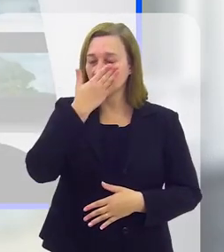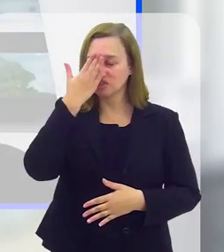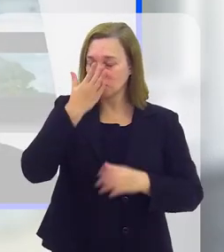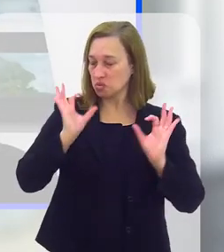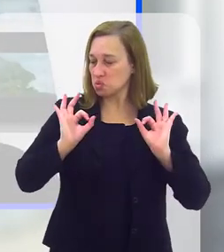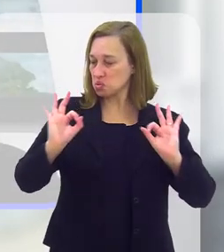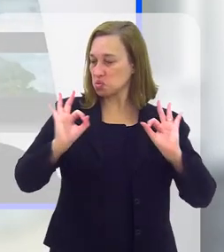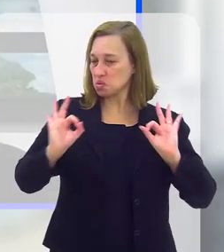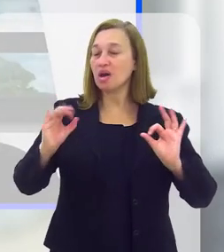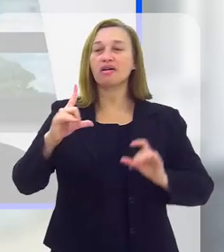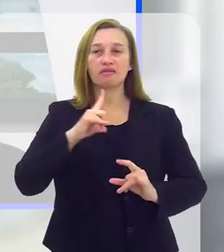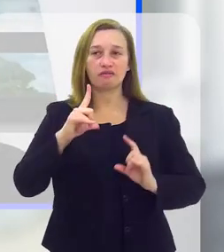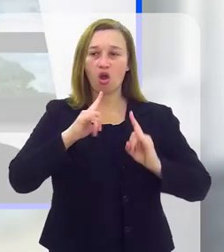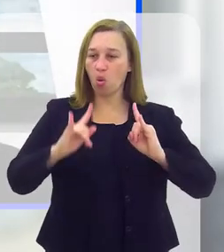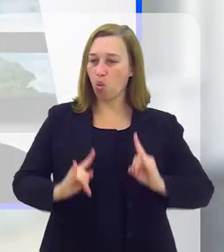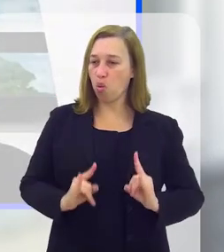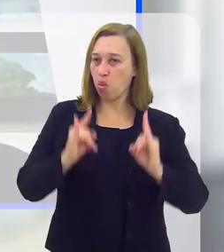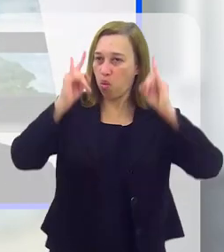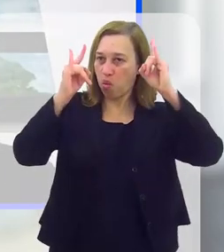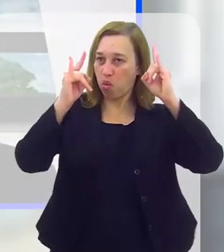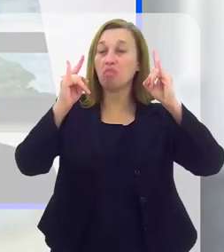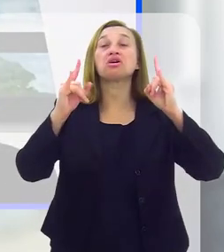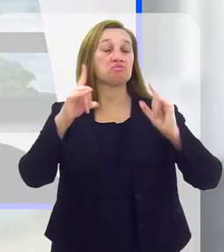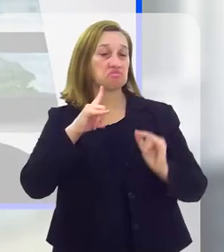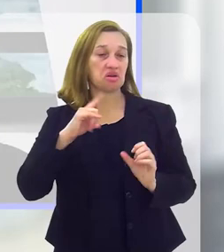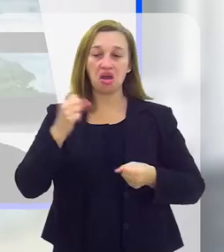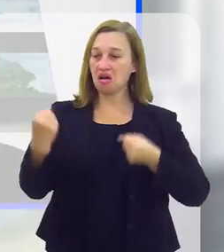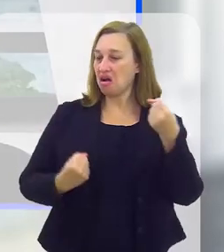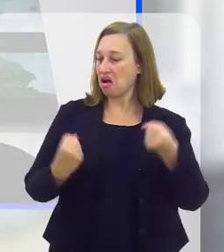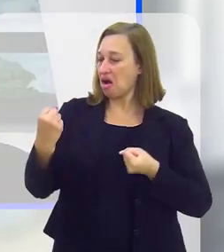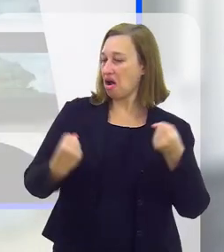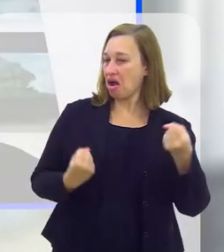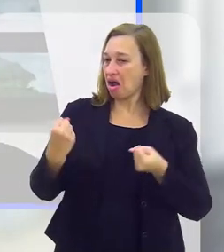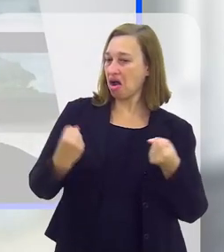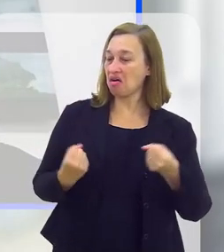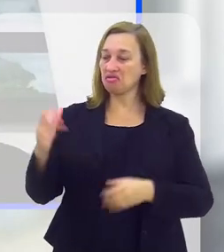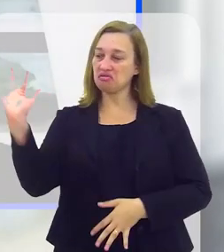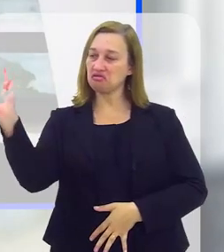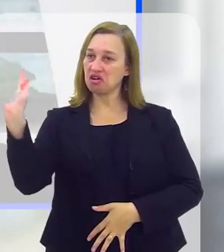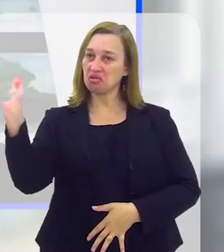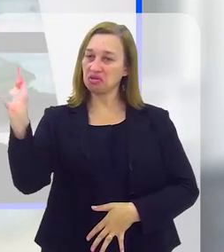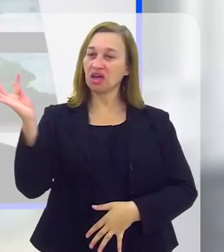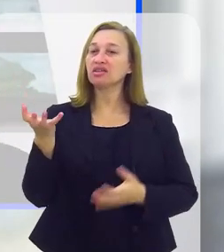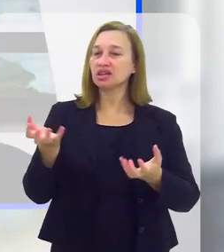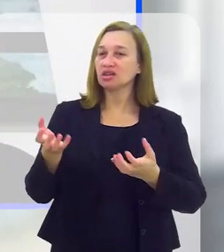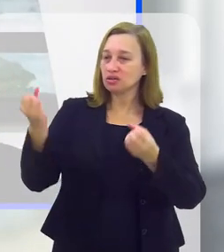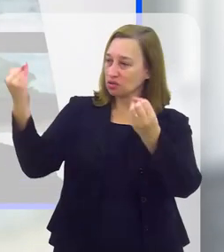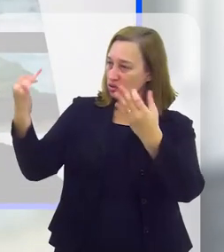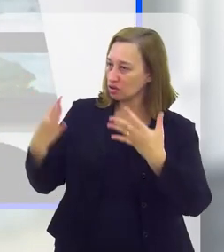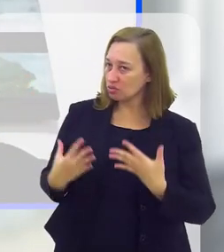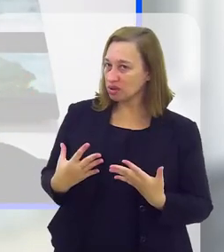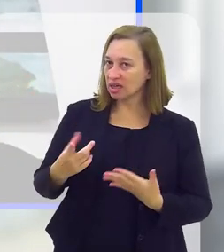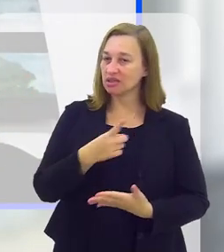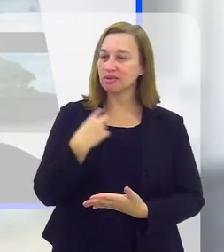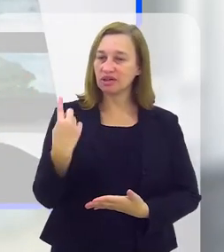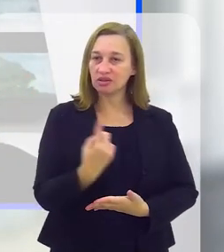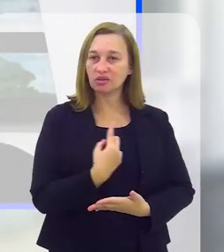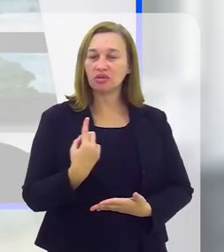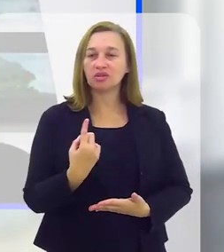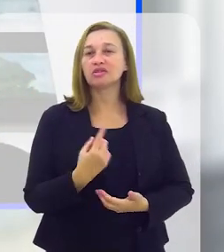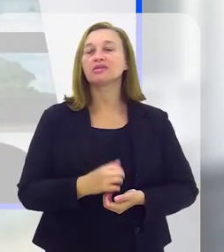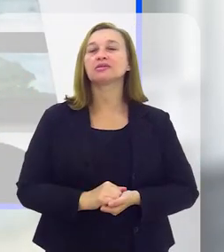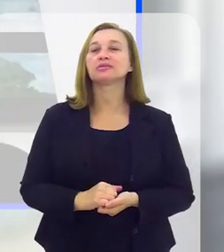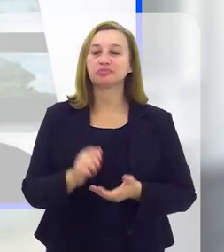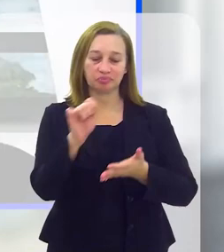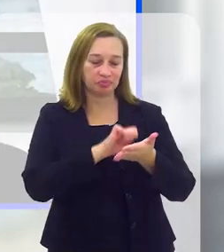fizesse essa analogia. Hoje a prostituta de luxo, ela tem apartamento, tem carro de luxo, é universitária, enfim,